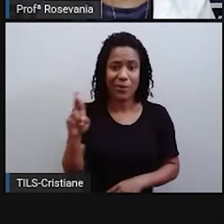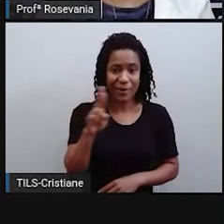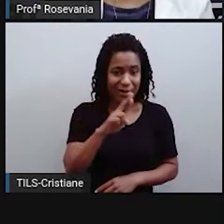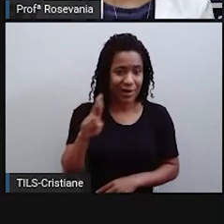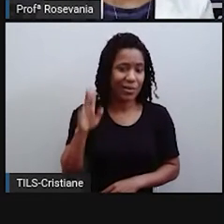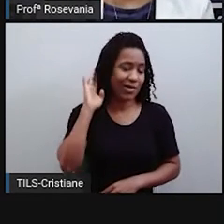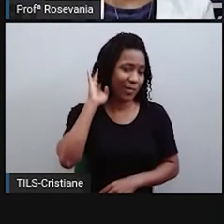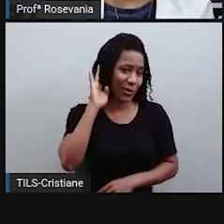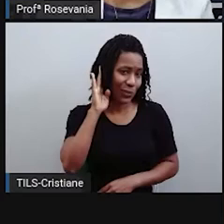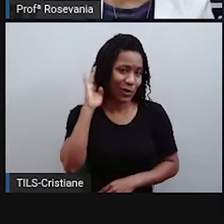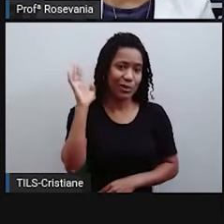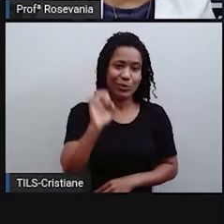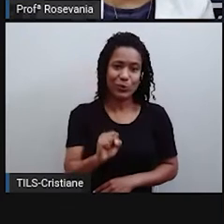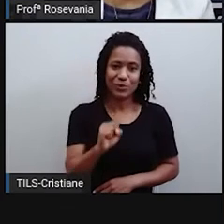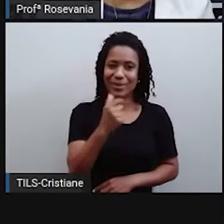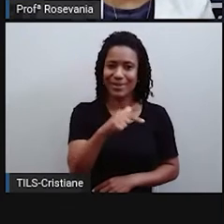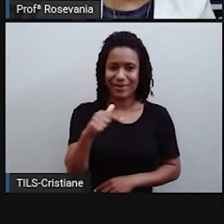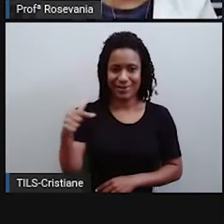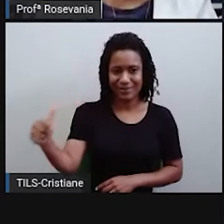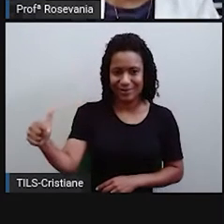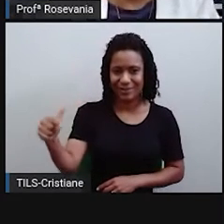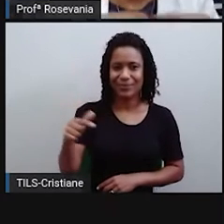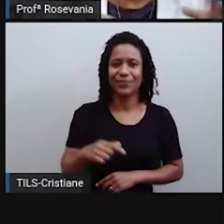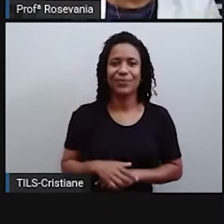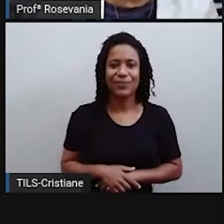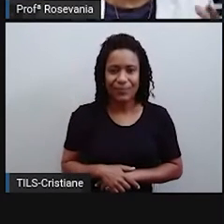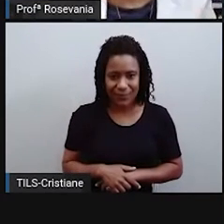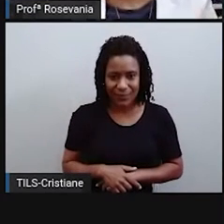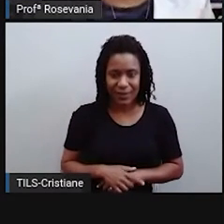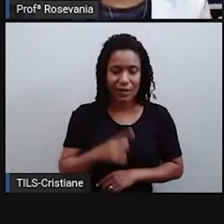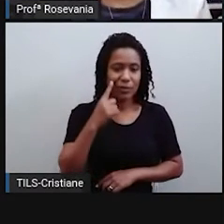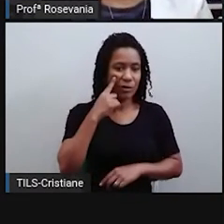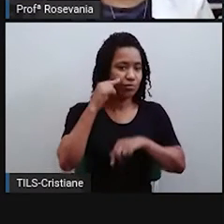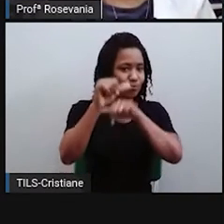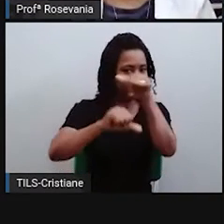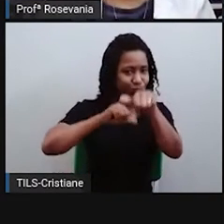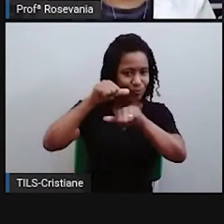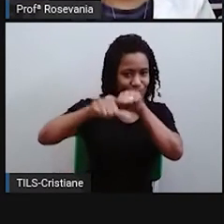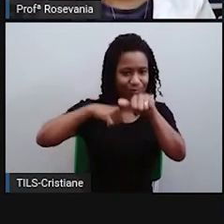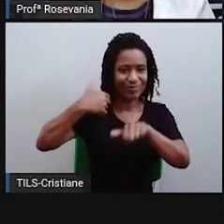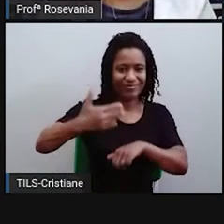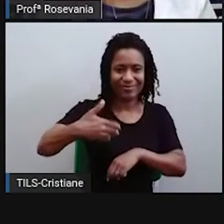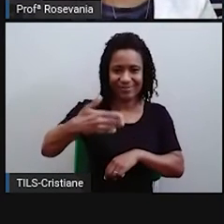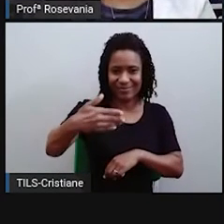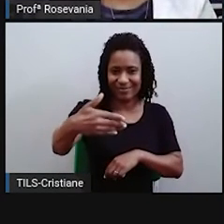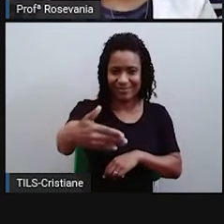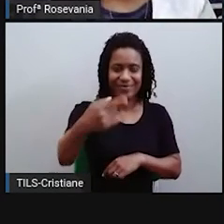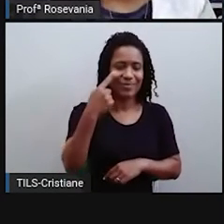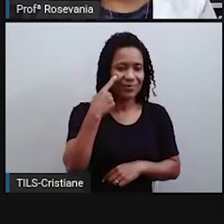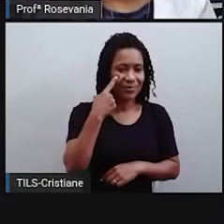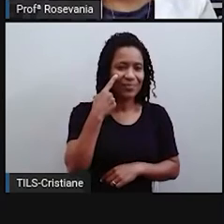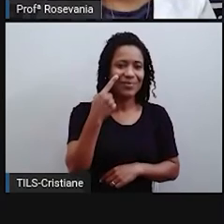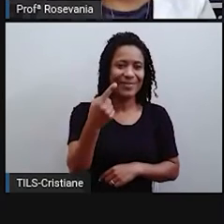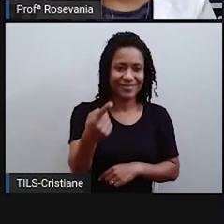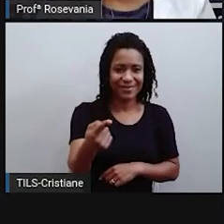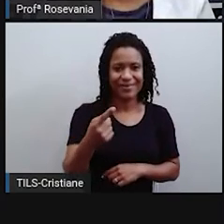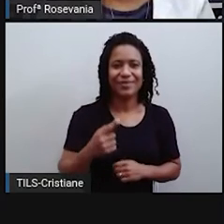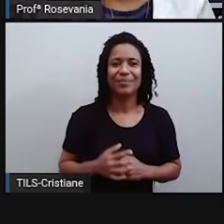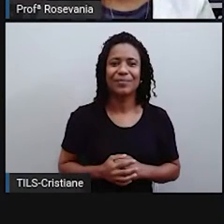Sul. Então, essas são as principais, né, alterações que a gente tem aí referente a isso. Então, essa